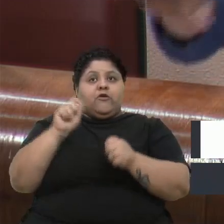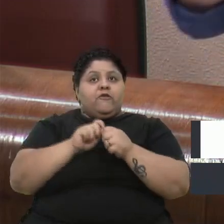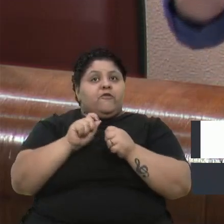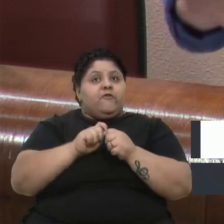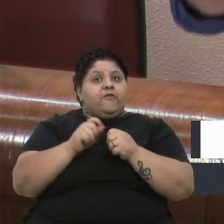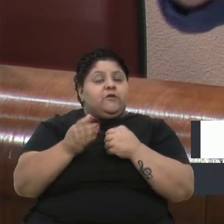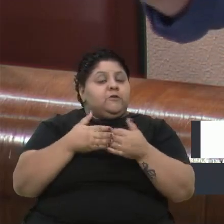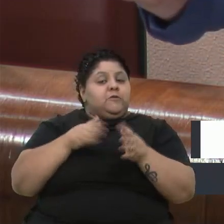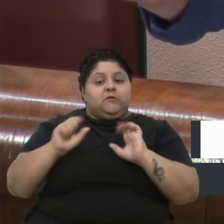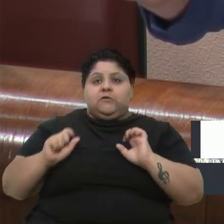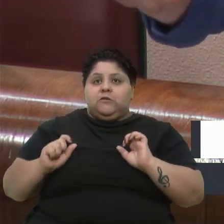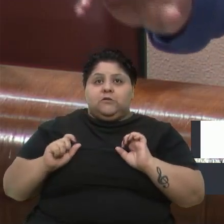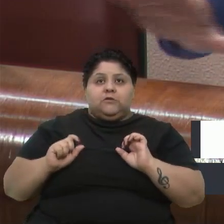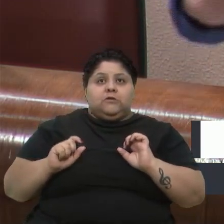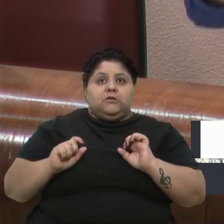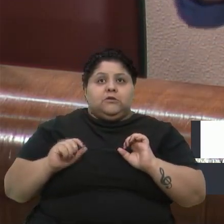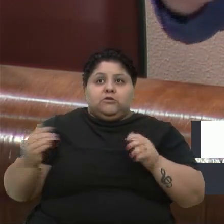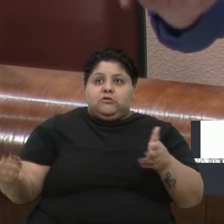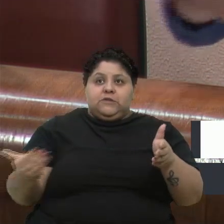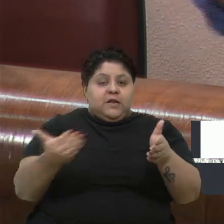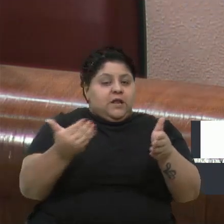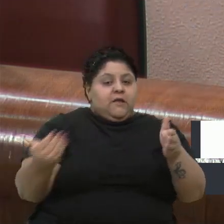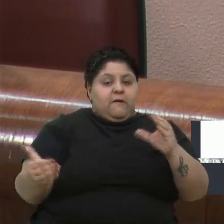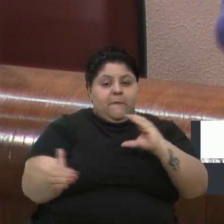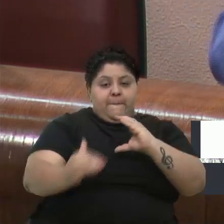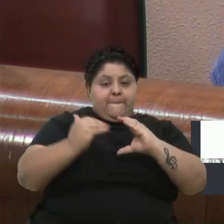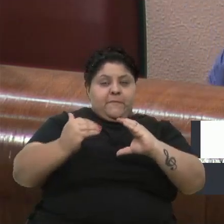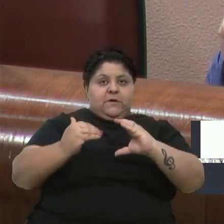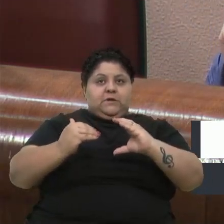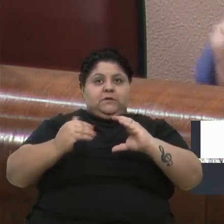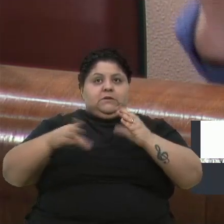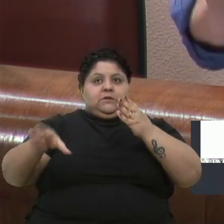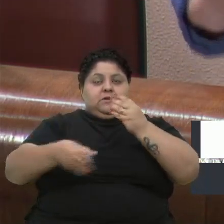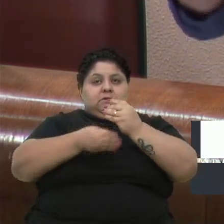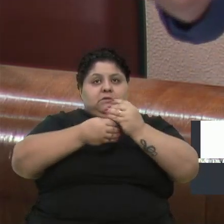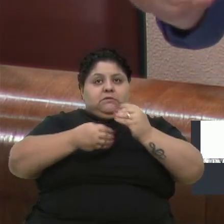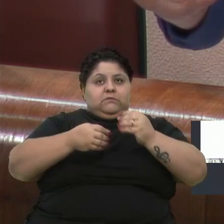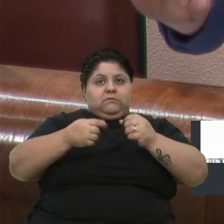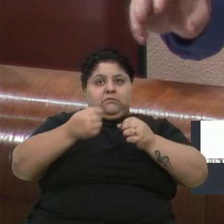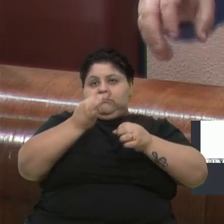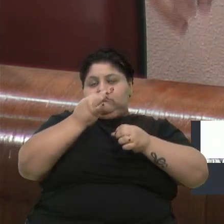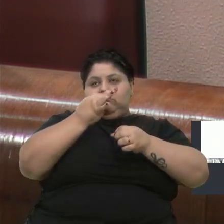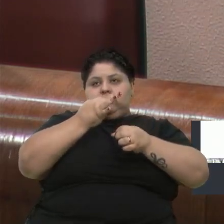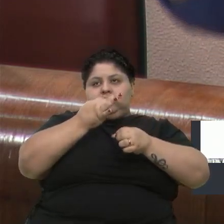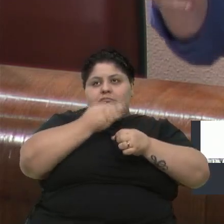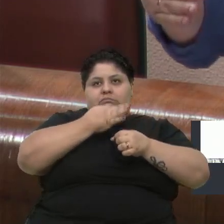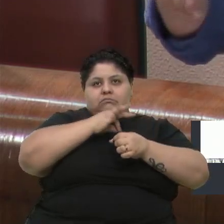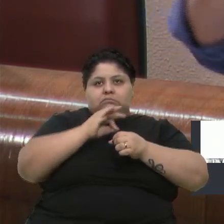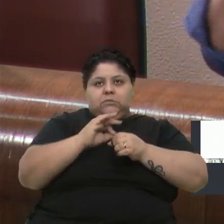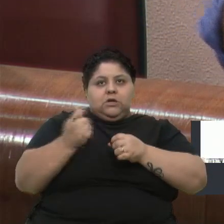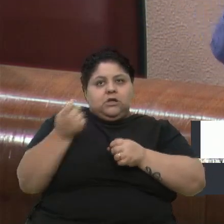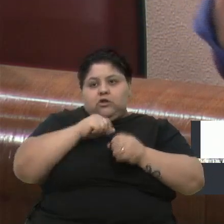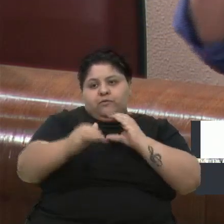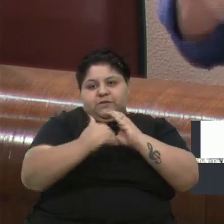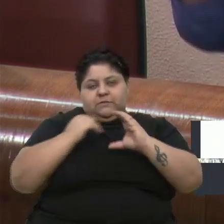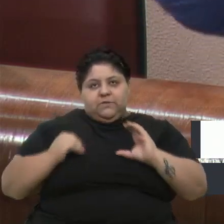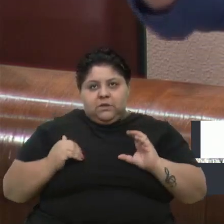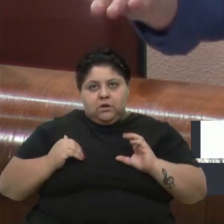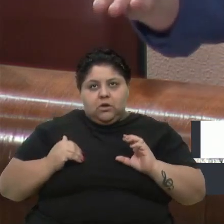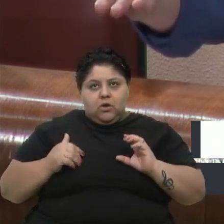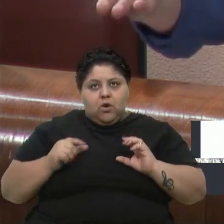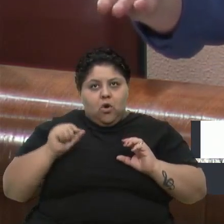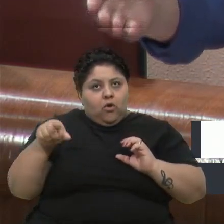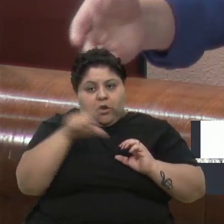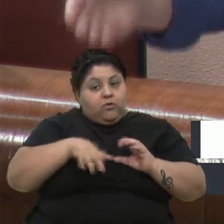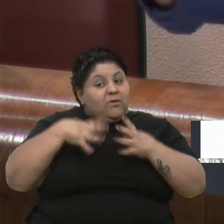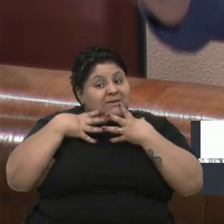Se não quiserem mandar as emendas para Caxias, não manda, vão responder depois, posterior, na sua eleição. O que eu não admito, e eu quero deixar claro mais uma